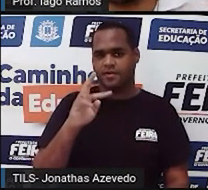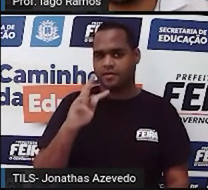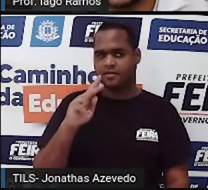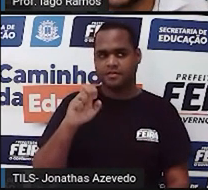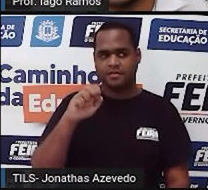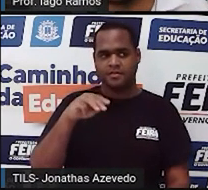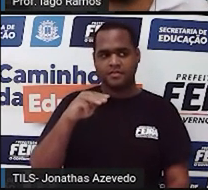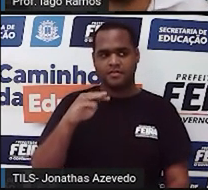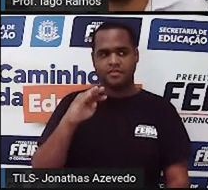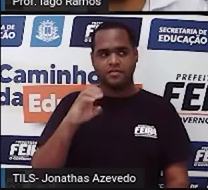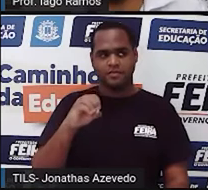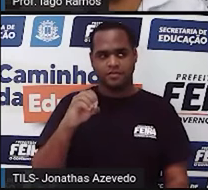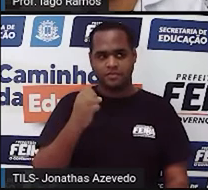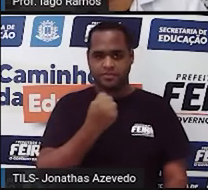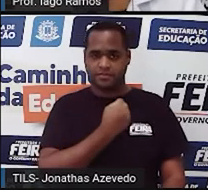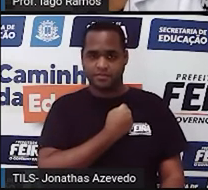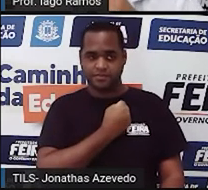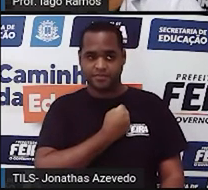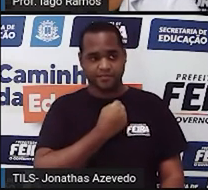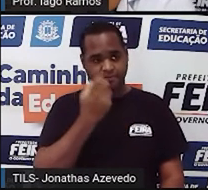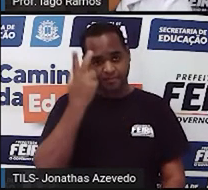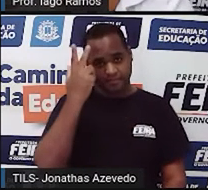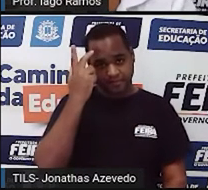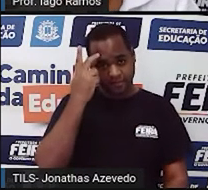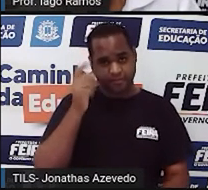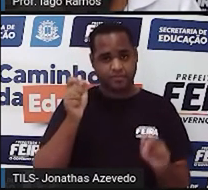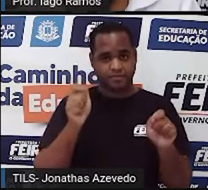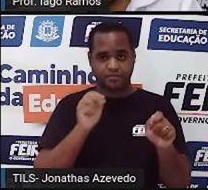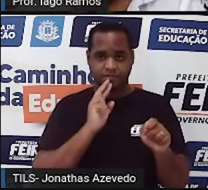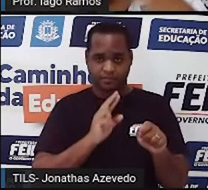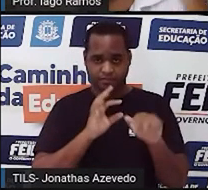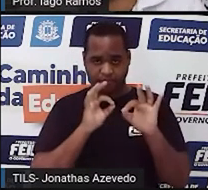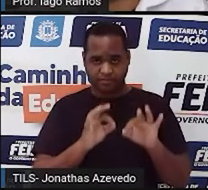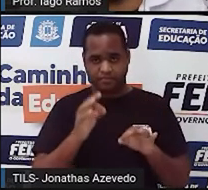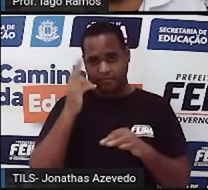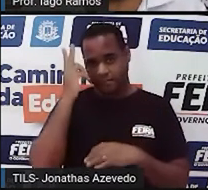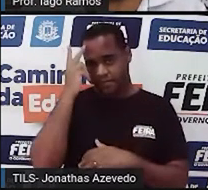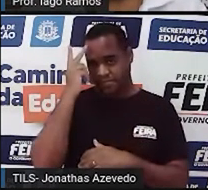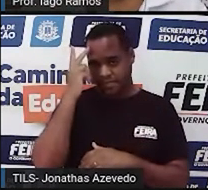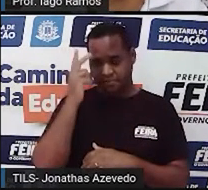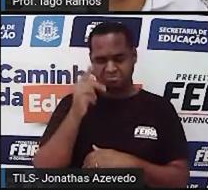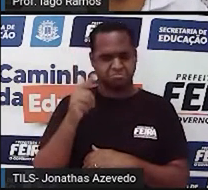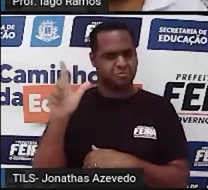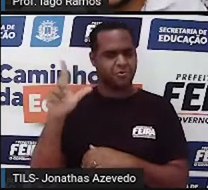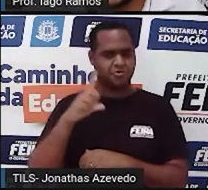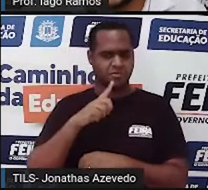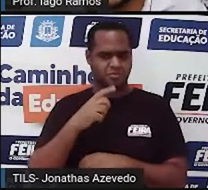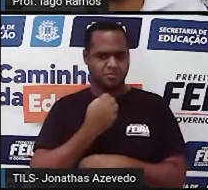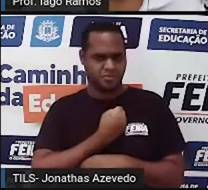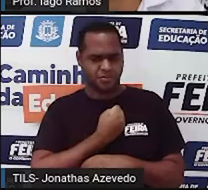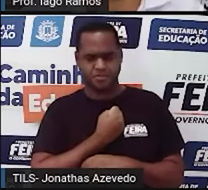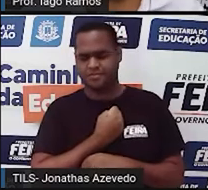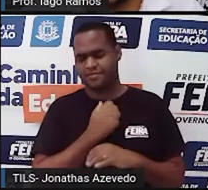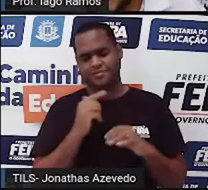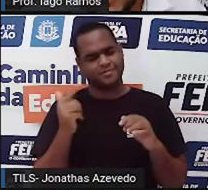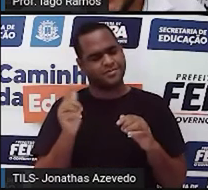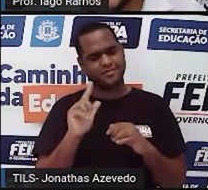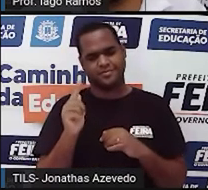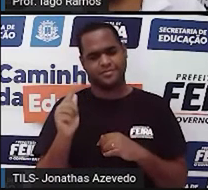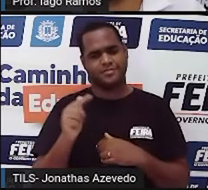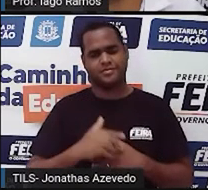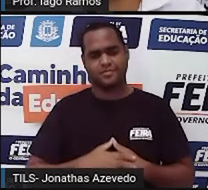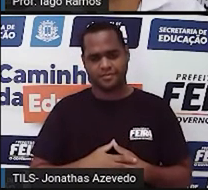mais números naturais, o resultado vai dar um número natural. Não vai dar outro tipo de número. Certo? Então, essa